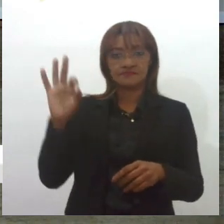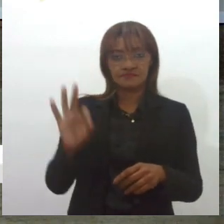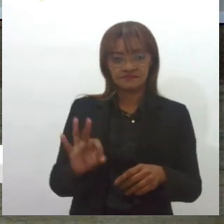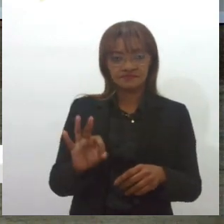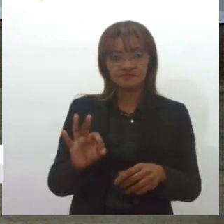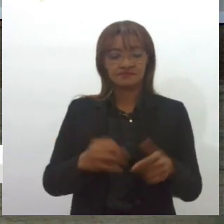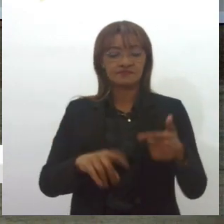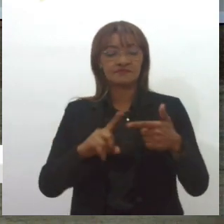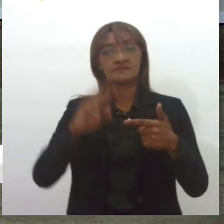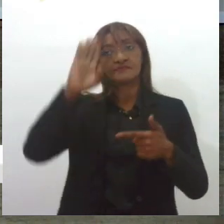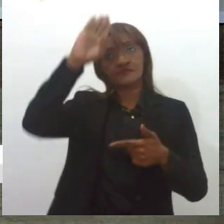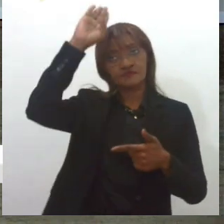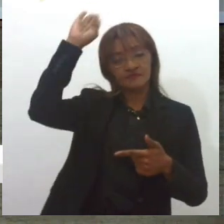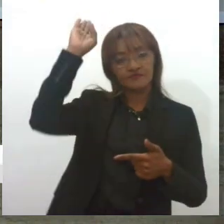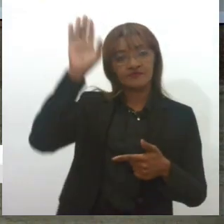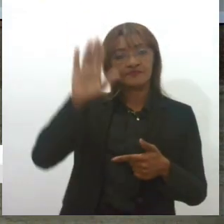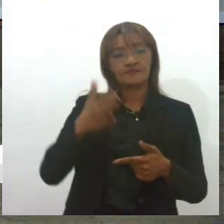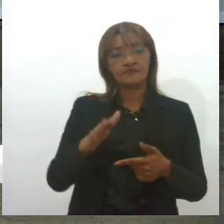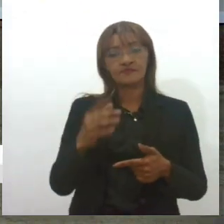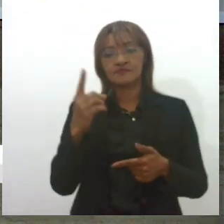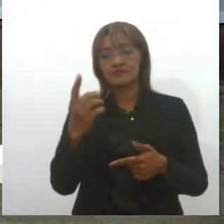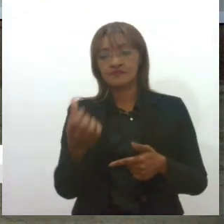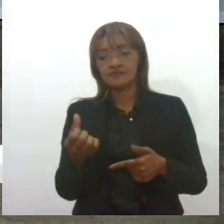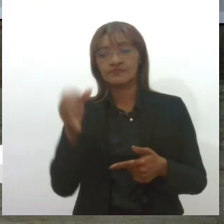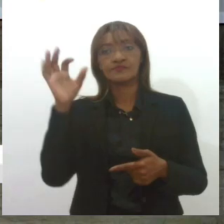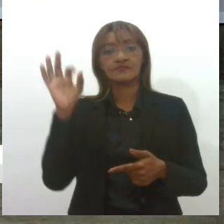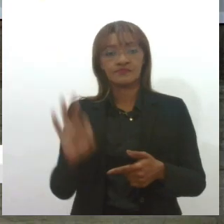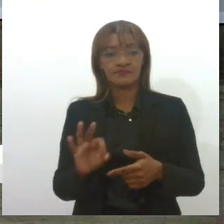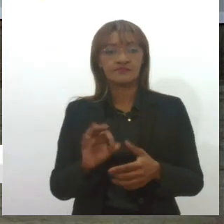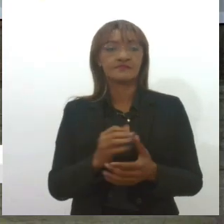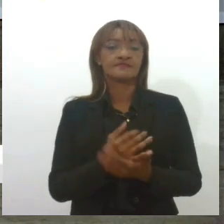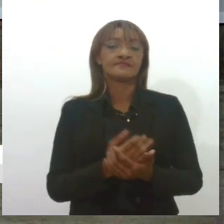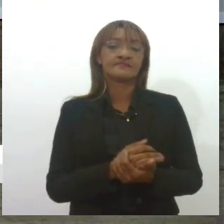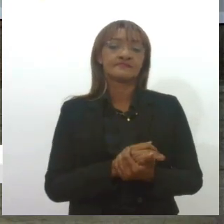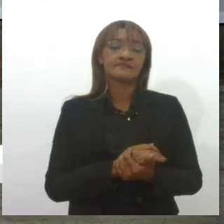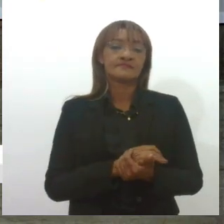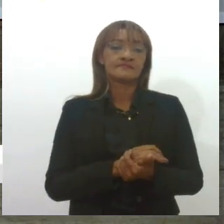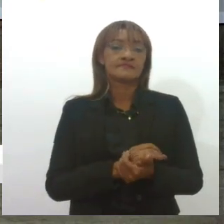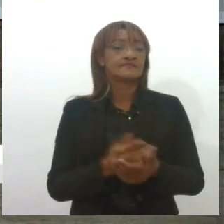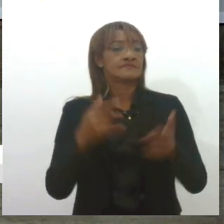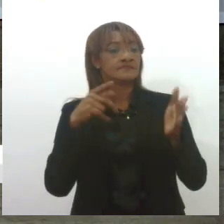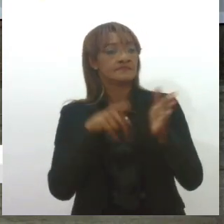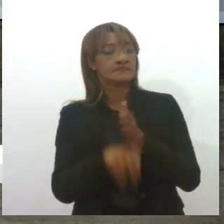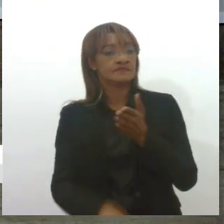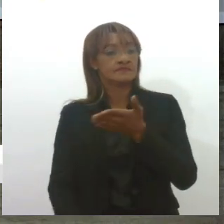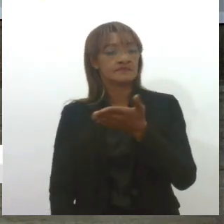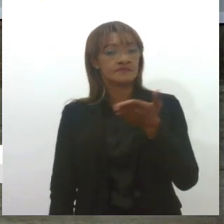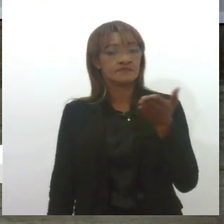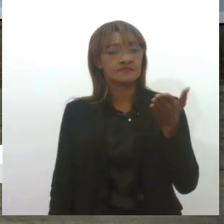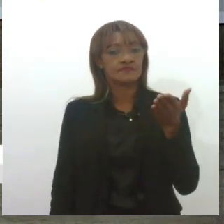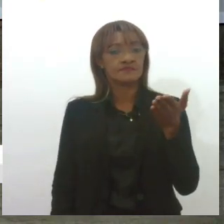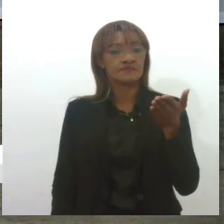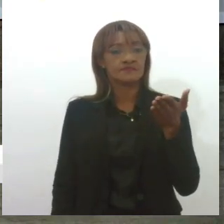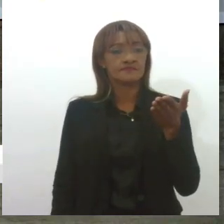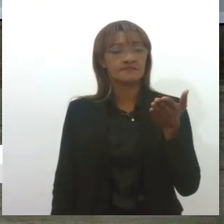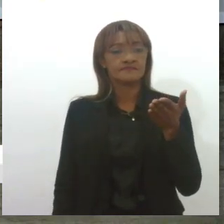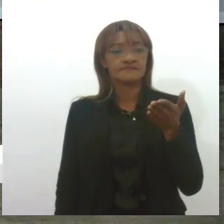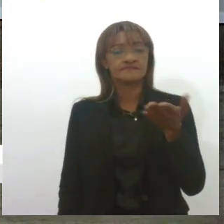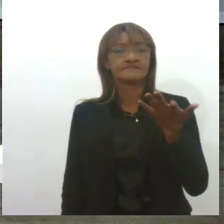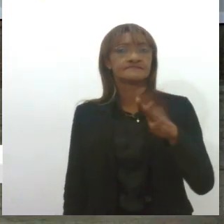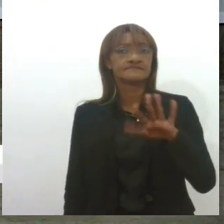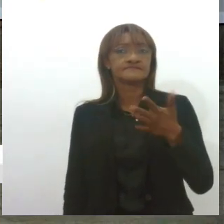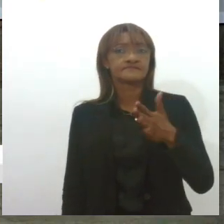Corpo de Bombeiros aproximadamente 16%. 16%. E aí eu pergunto a vocês, há aproximadamente